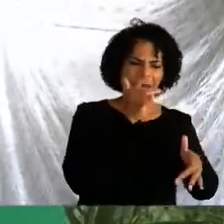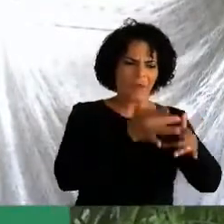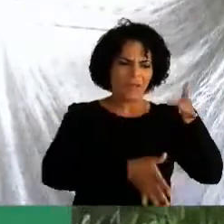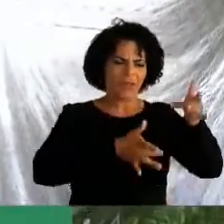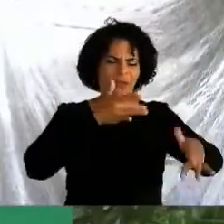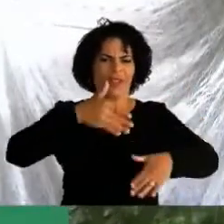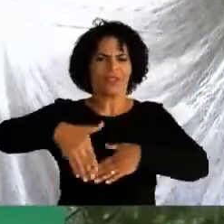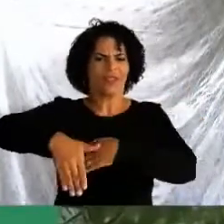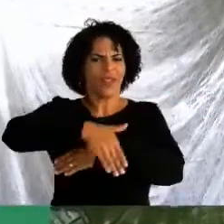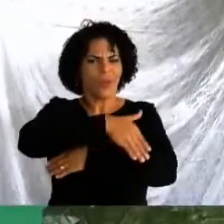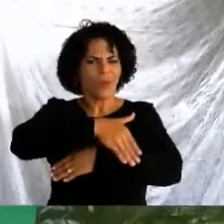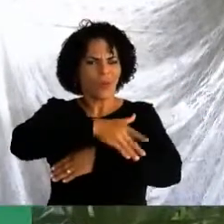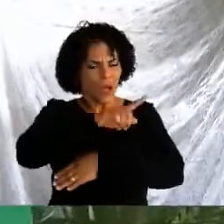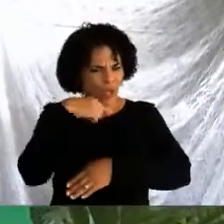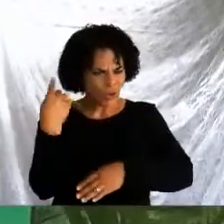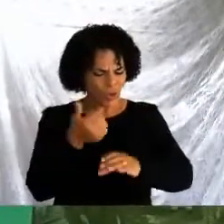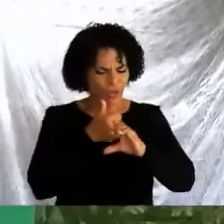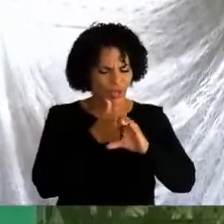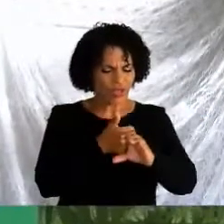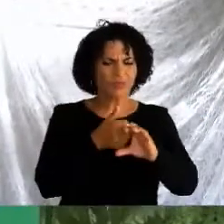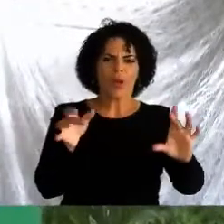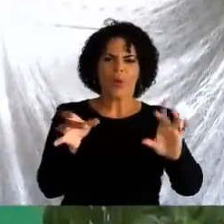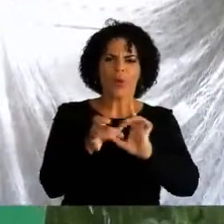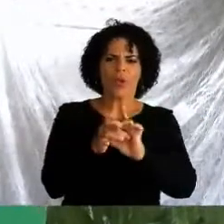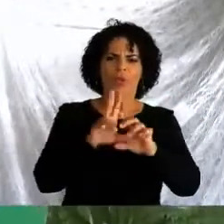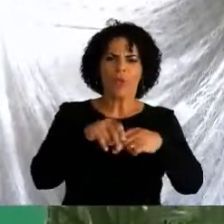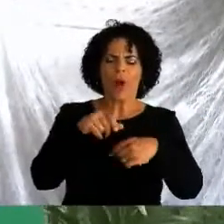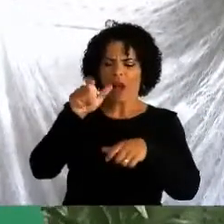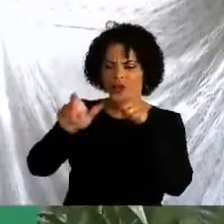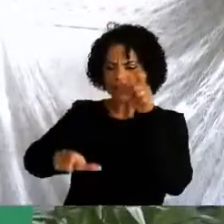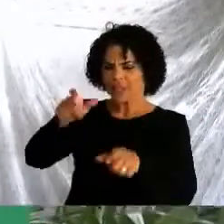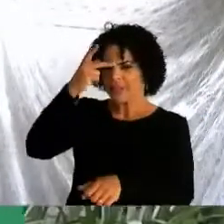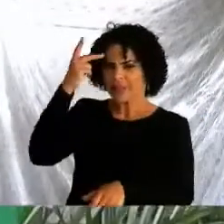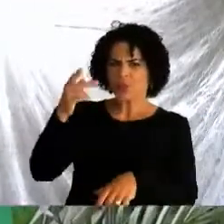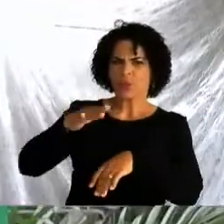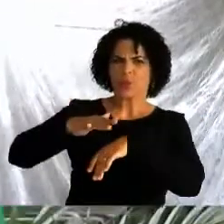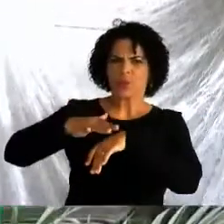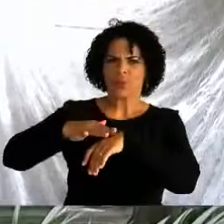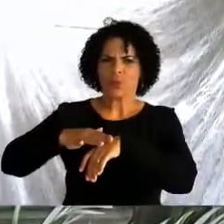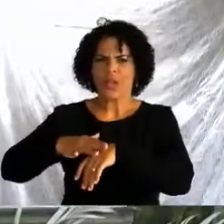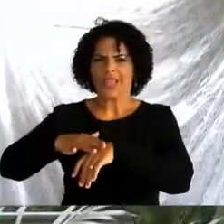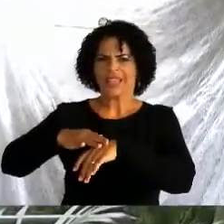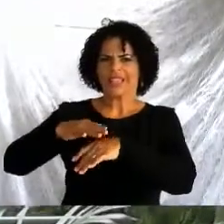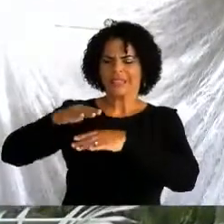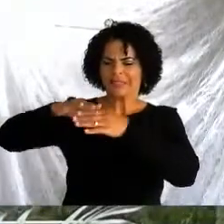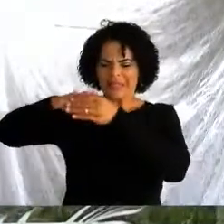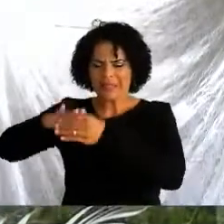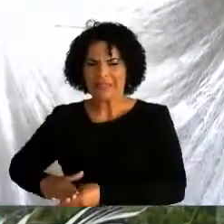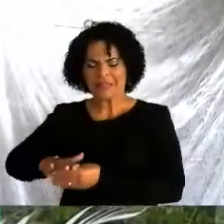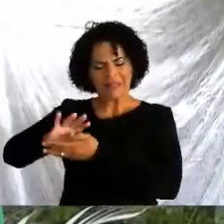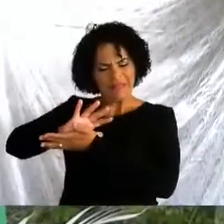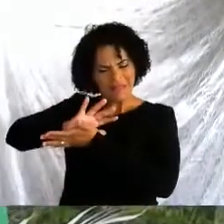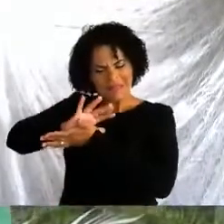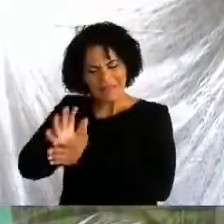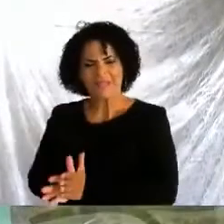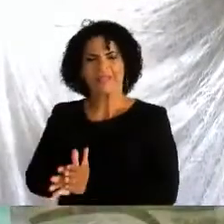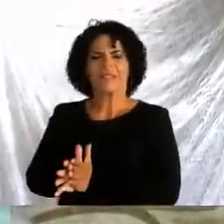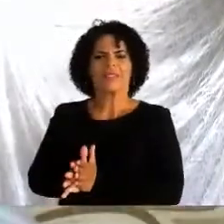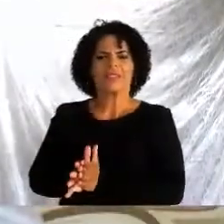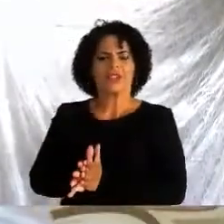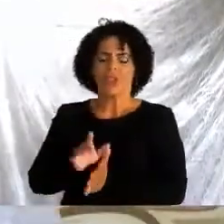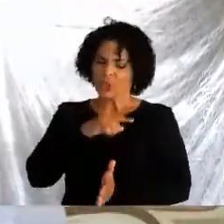Cristãos unidos pelos enfermos, pelos injustiçados, excluídos e perseguidos.